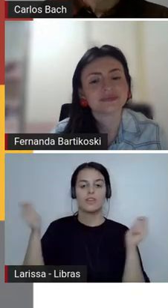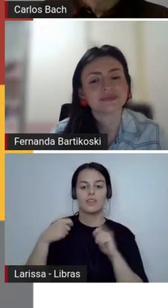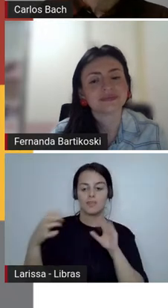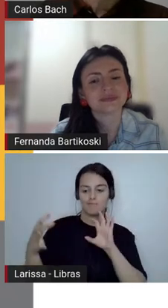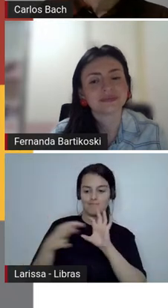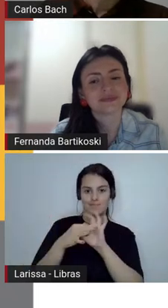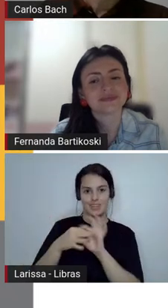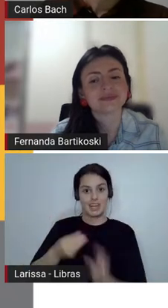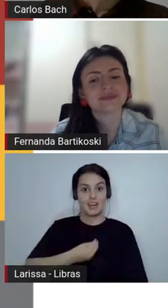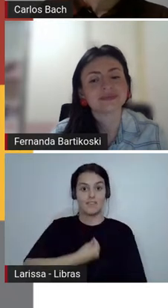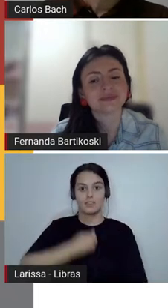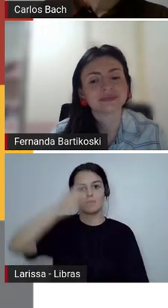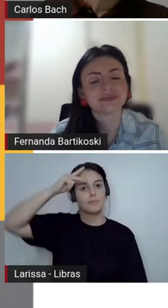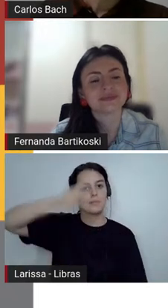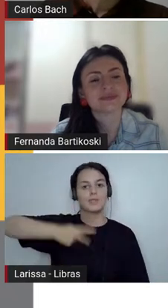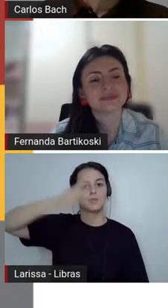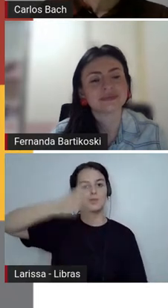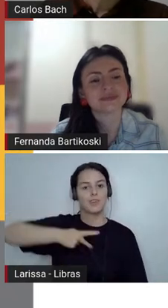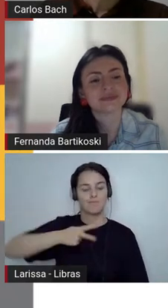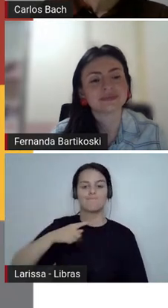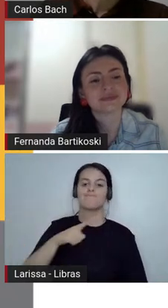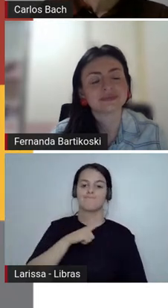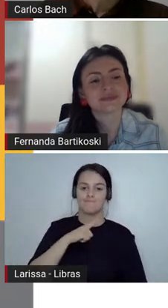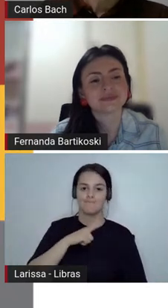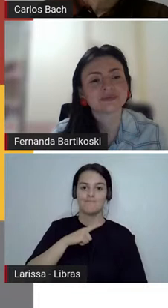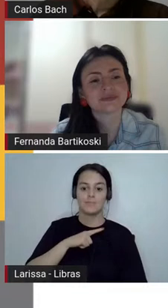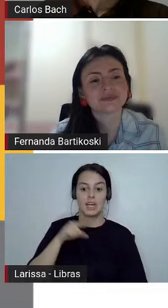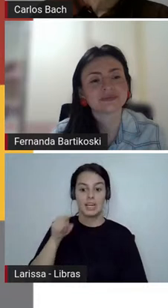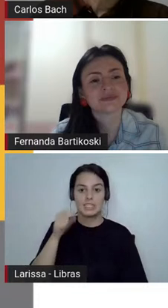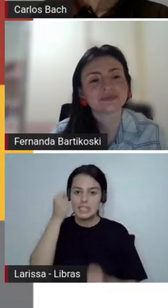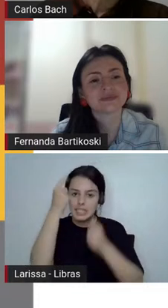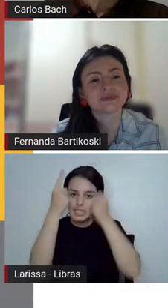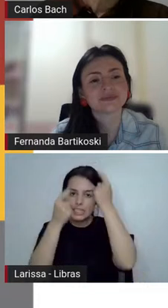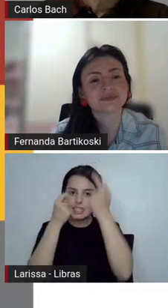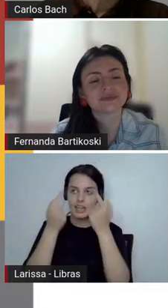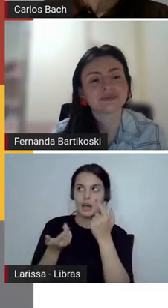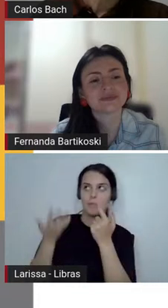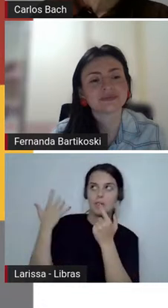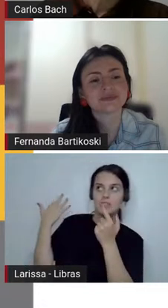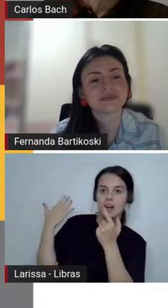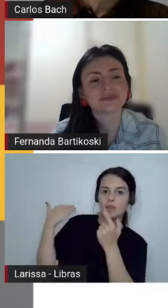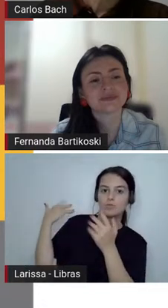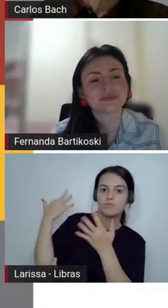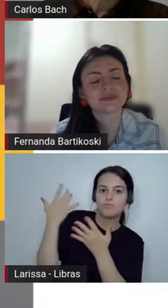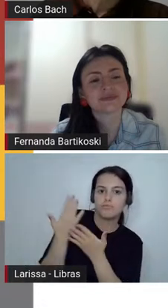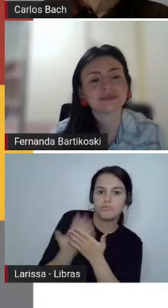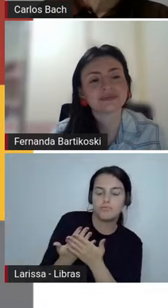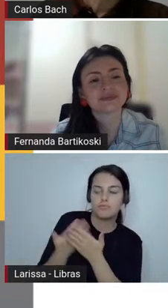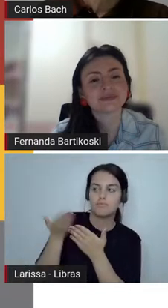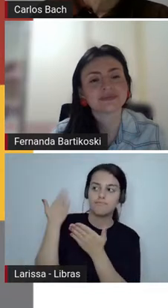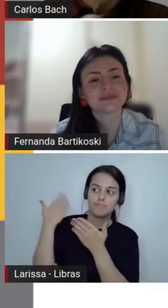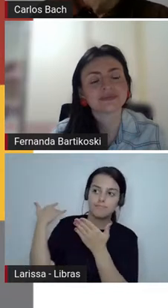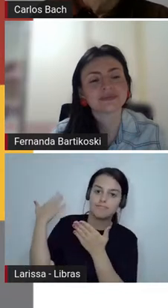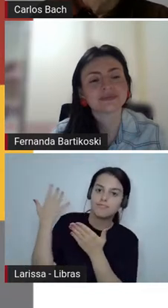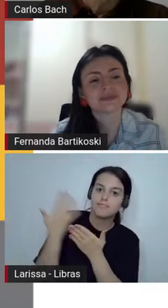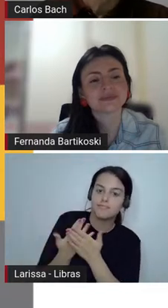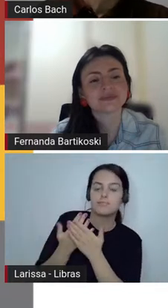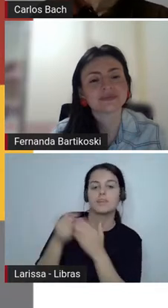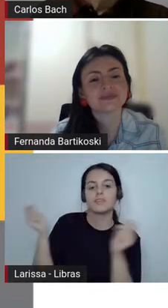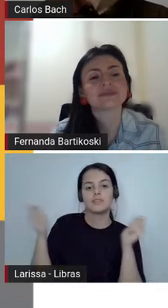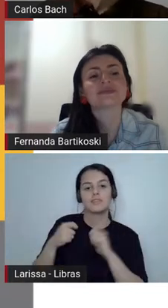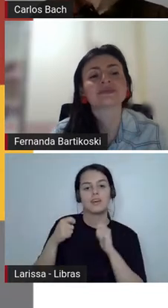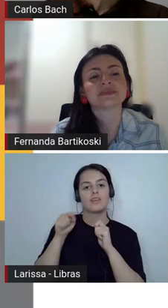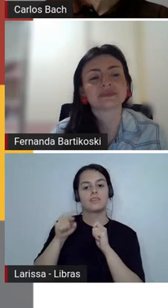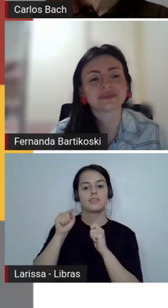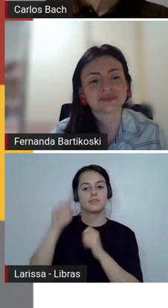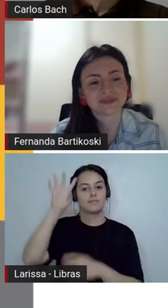E aí é esse conectar ideias, mas além de conectar ideias, a gente quer conectar sentimentos,